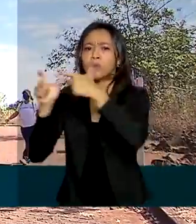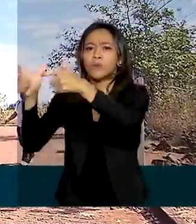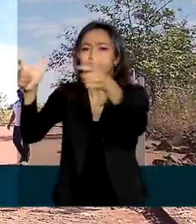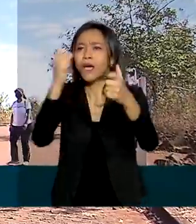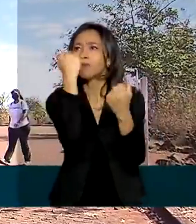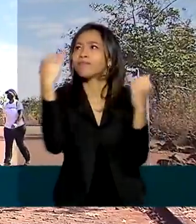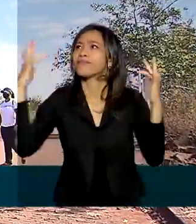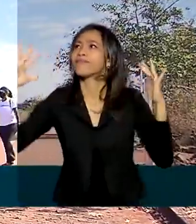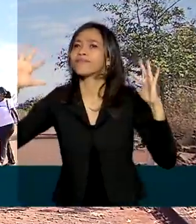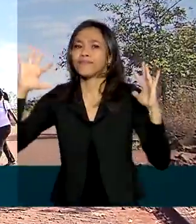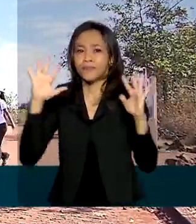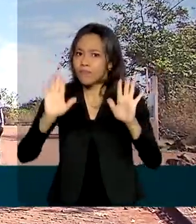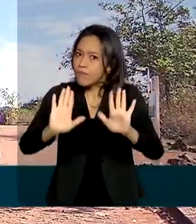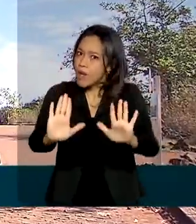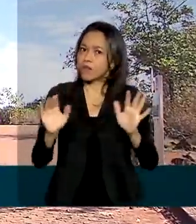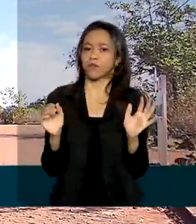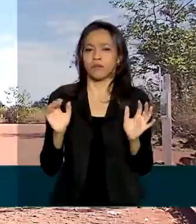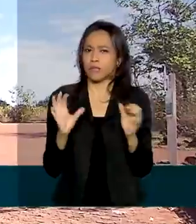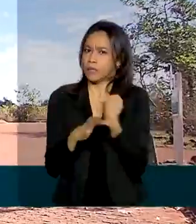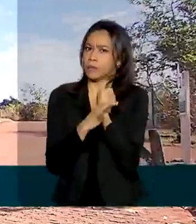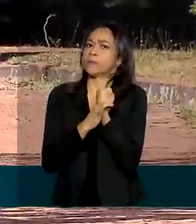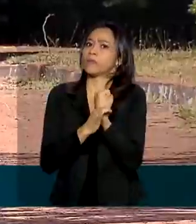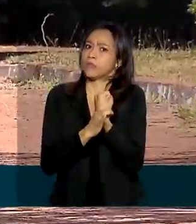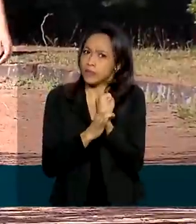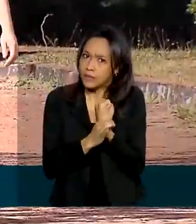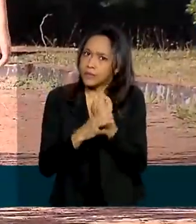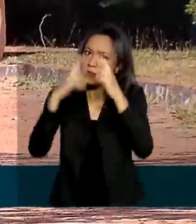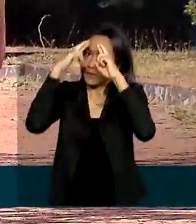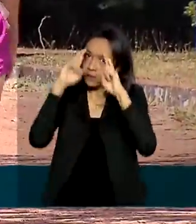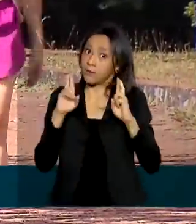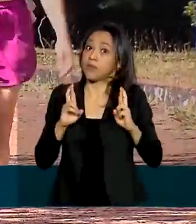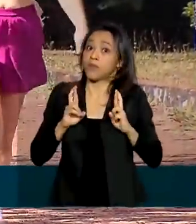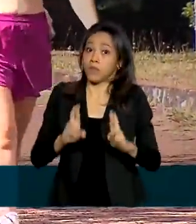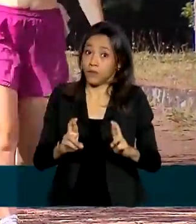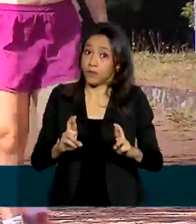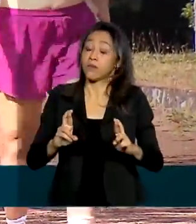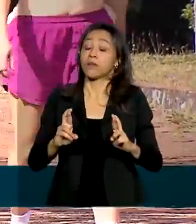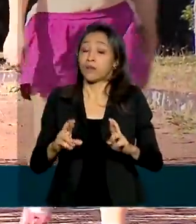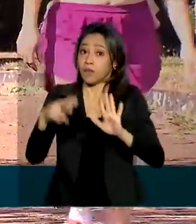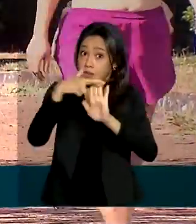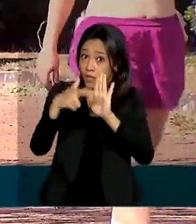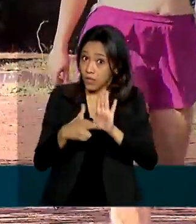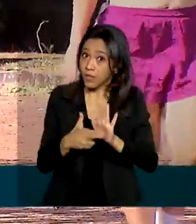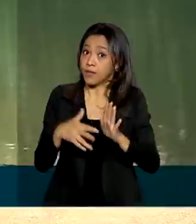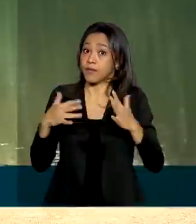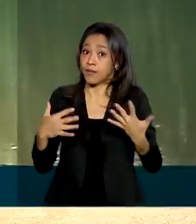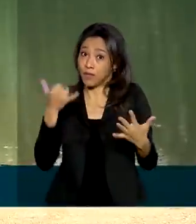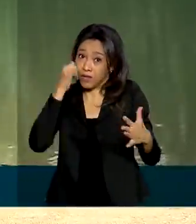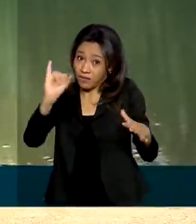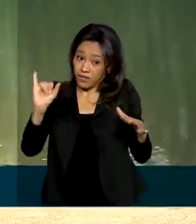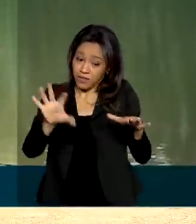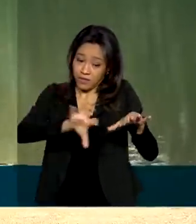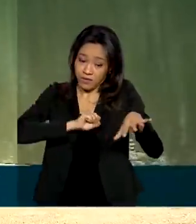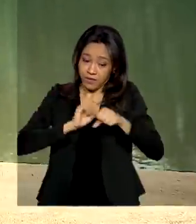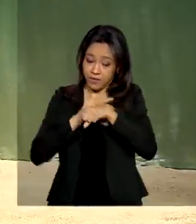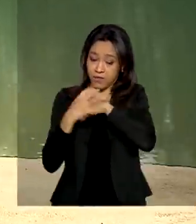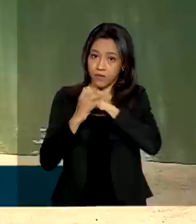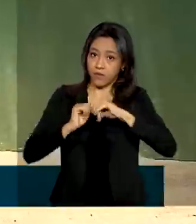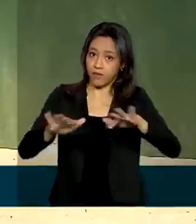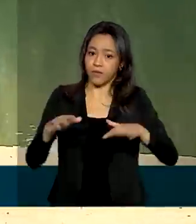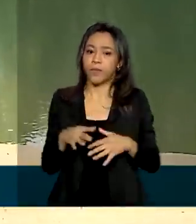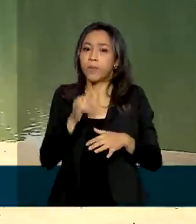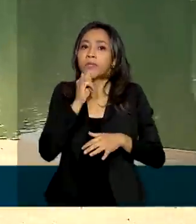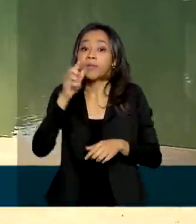nacionais. Mas tudo com muita segurança, respeitando as medidas de prevenção ao coronavírus. Aqui no Parque Nacional de